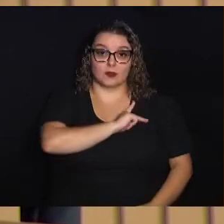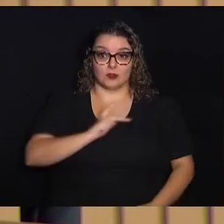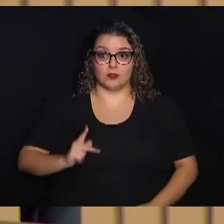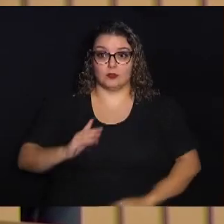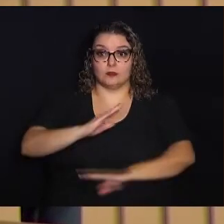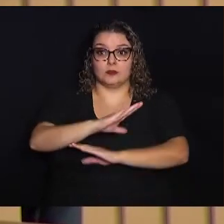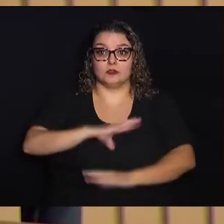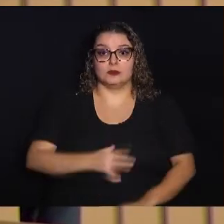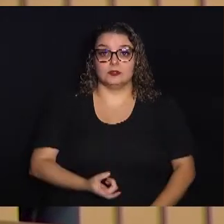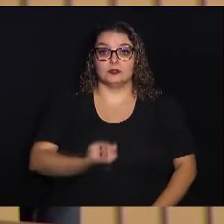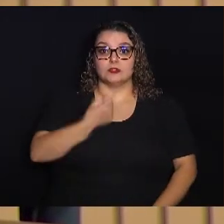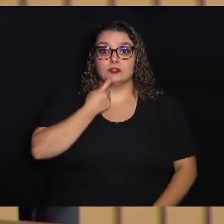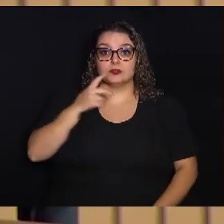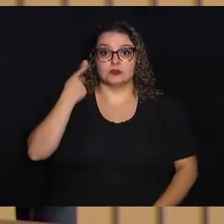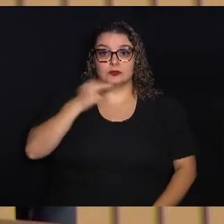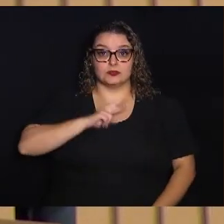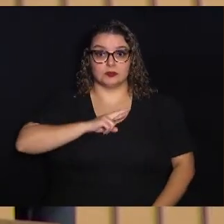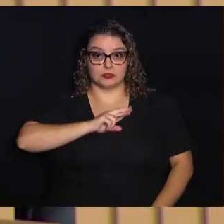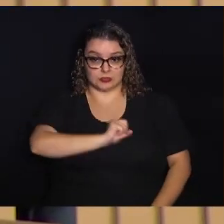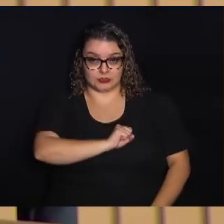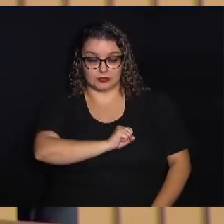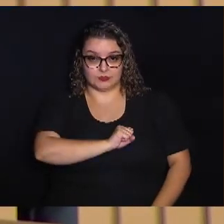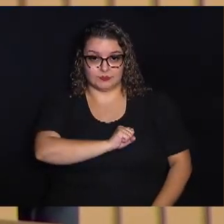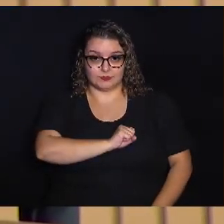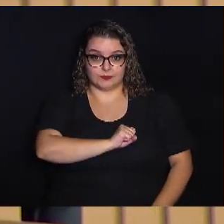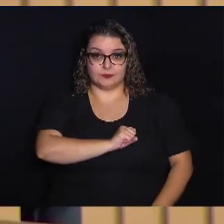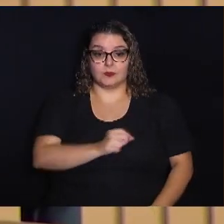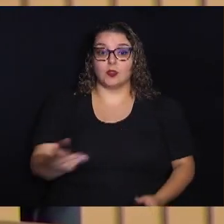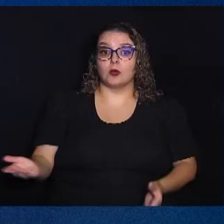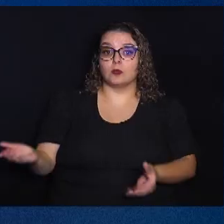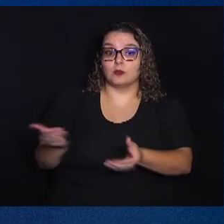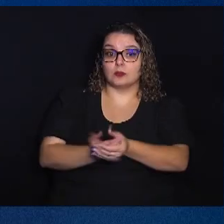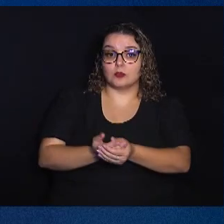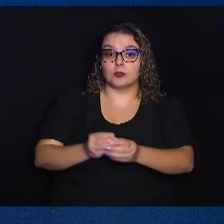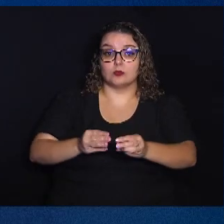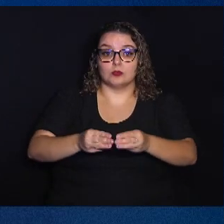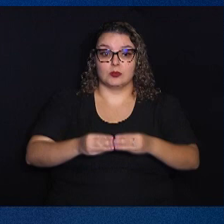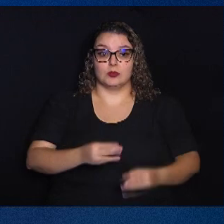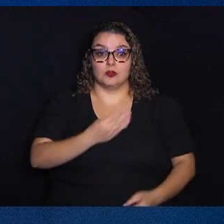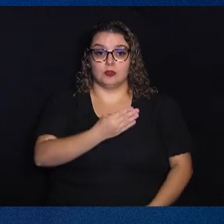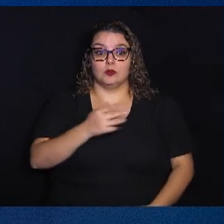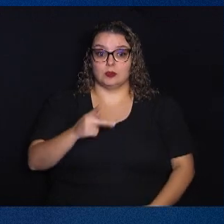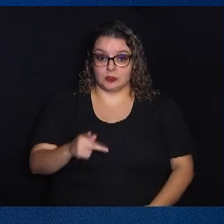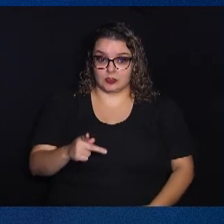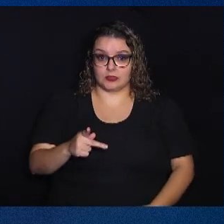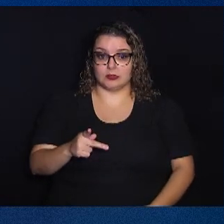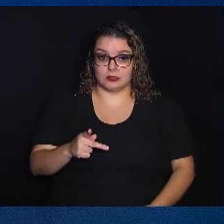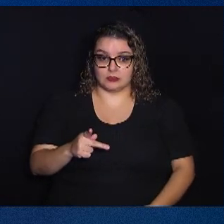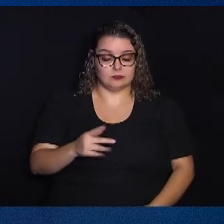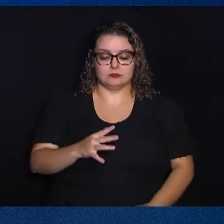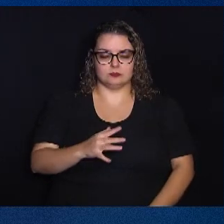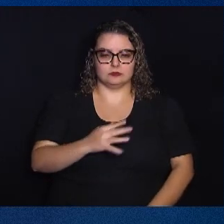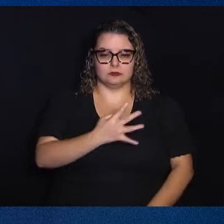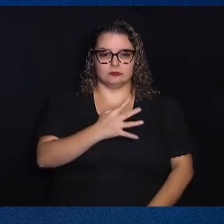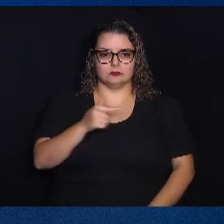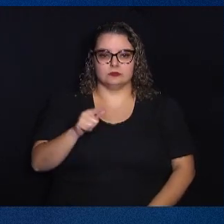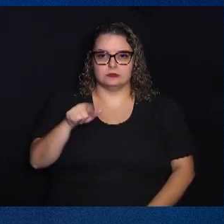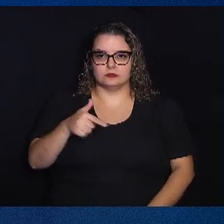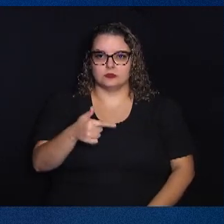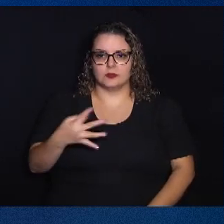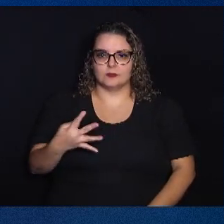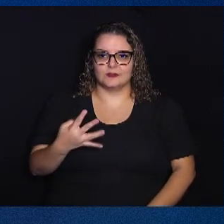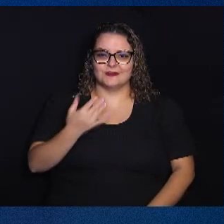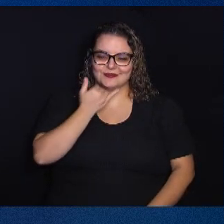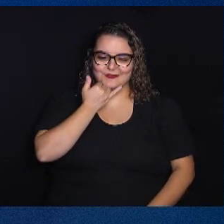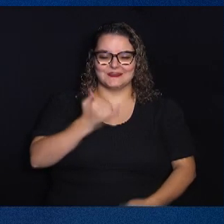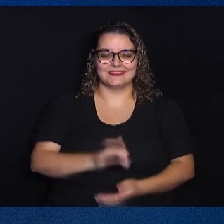O presidente da Câmara de Campinas, vereador Luiz Rossini, protocolou a moção 47 de 2024